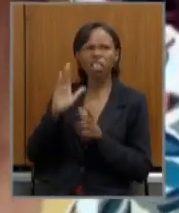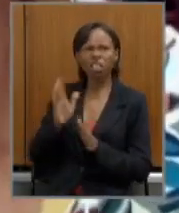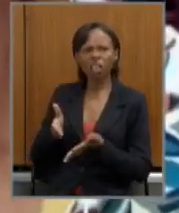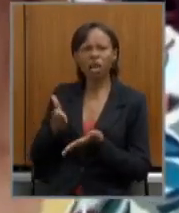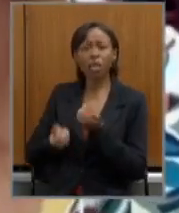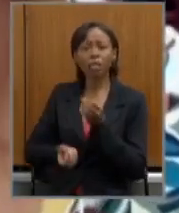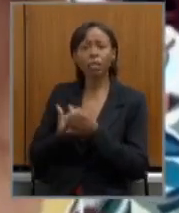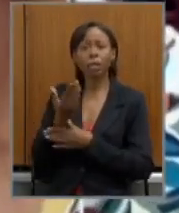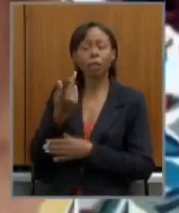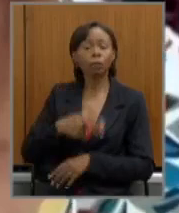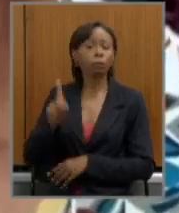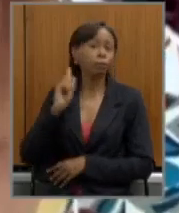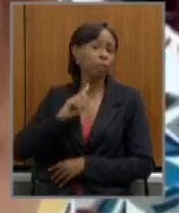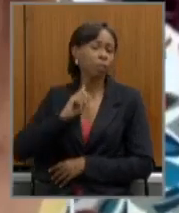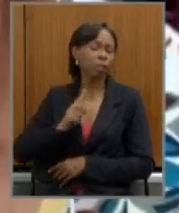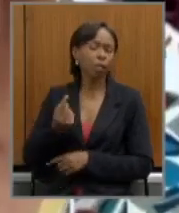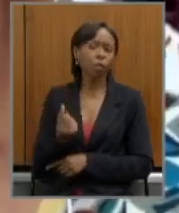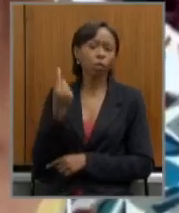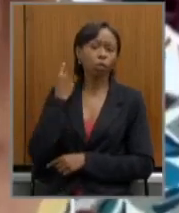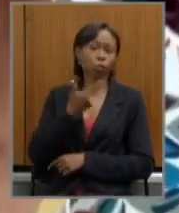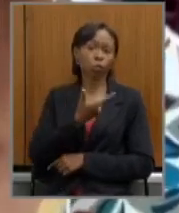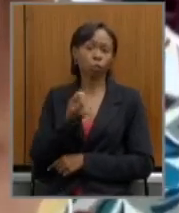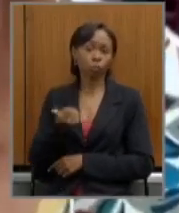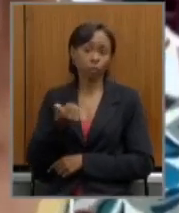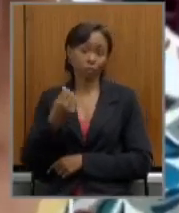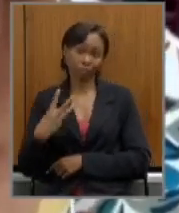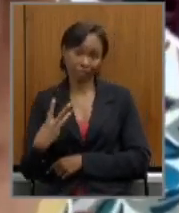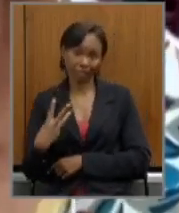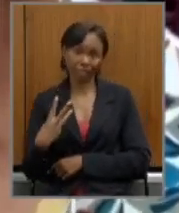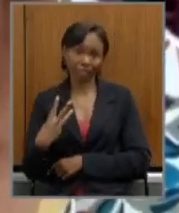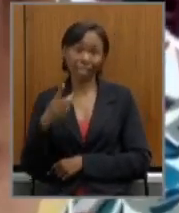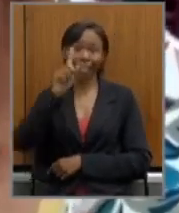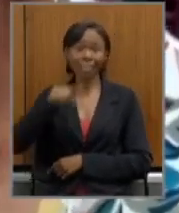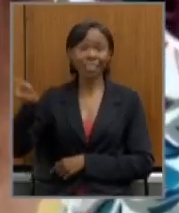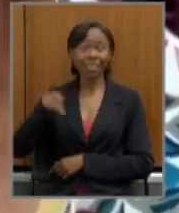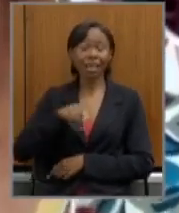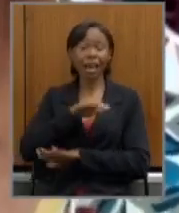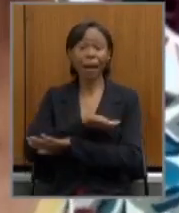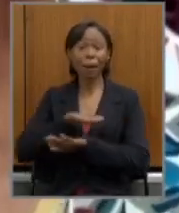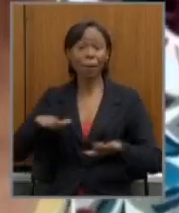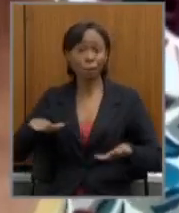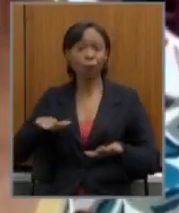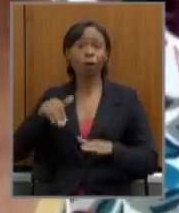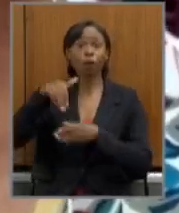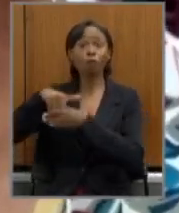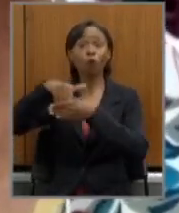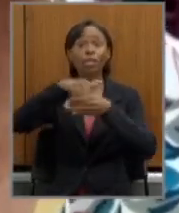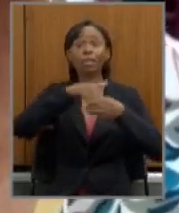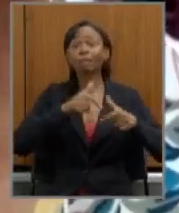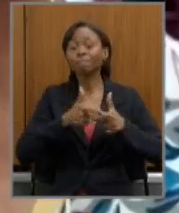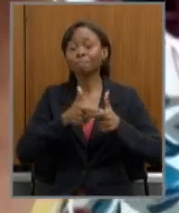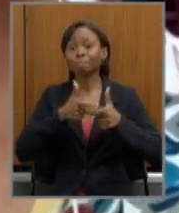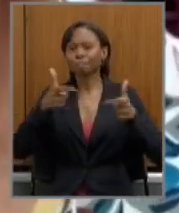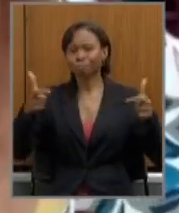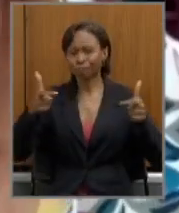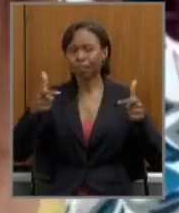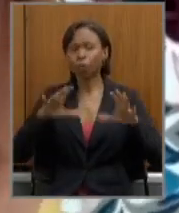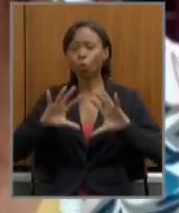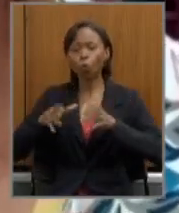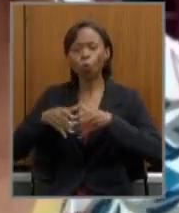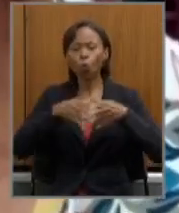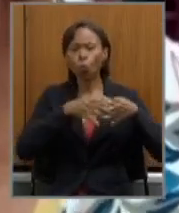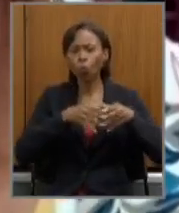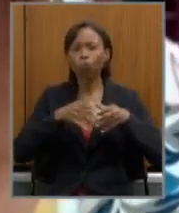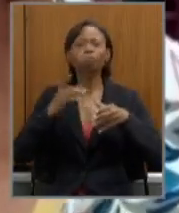Gerais e em 2013 ele foi extinto por votação majoritária pelo conjunto dos